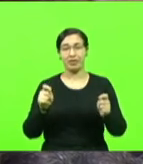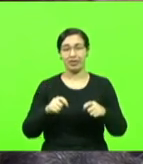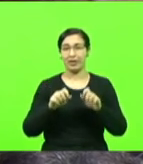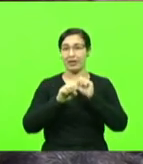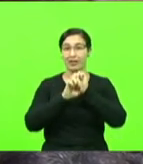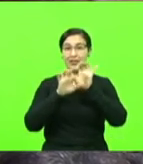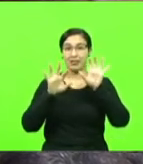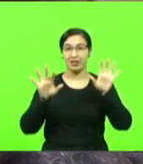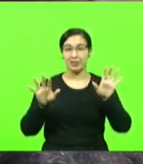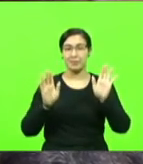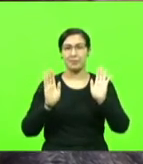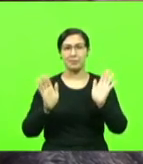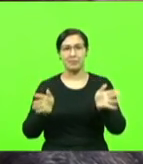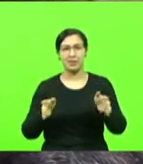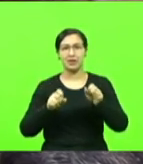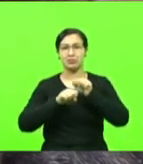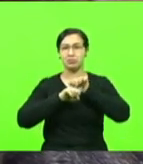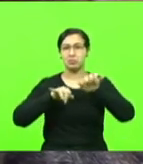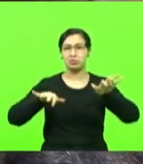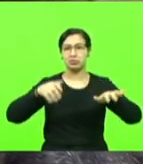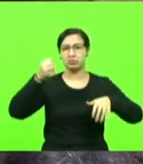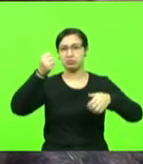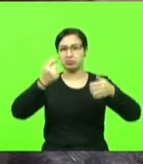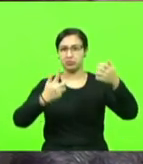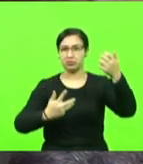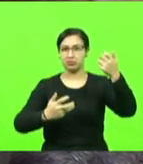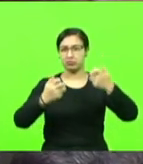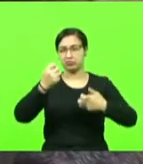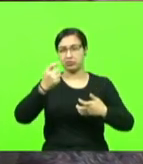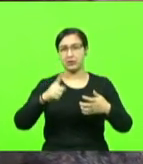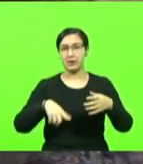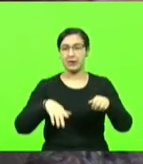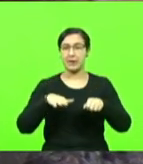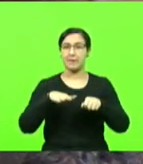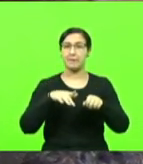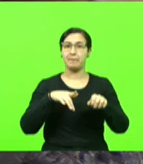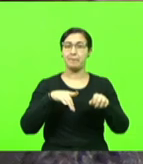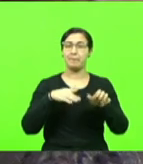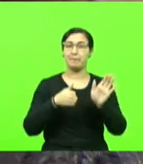E quanto a essas narrativas de que isso seria uma proposta comunista,